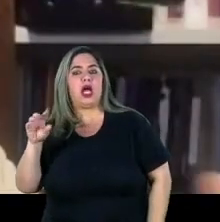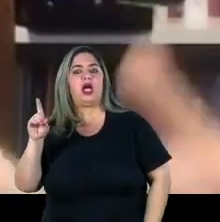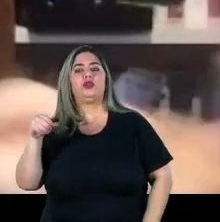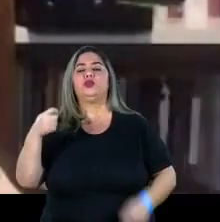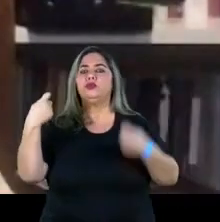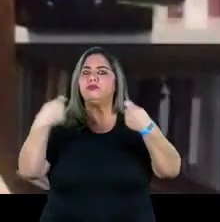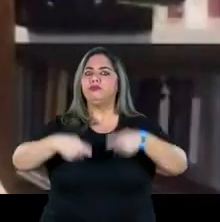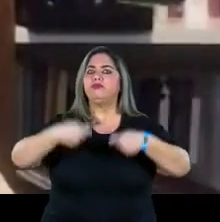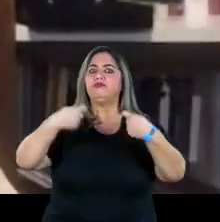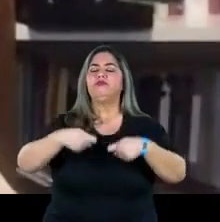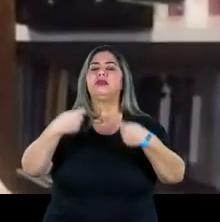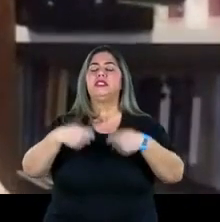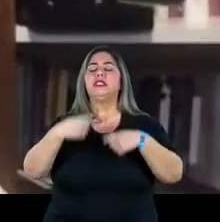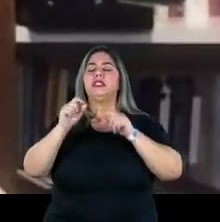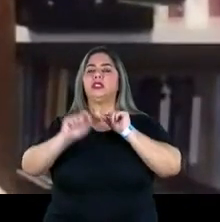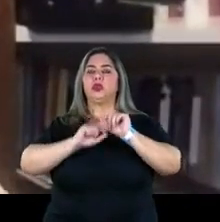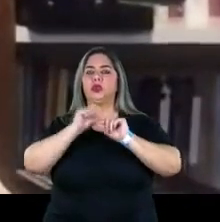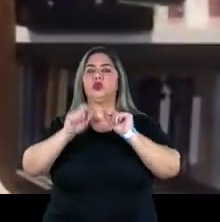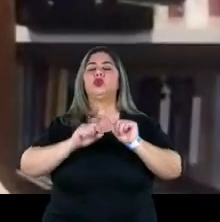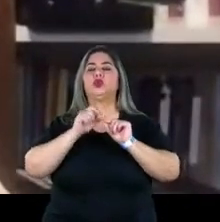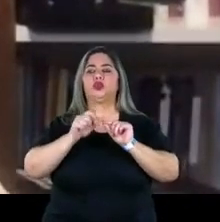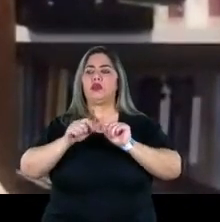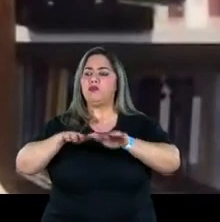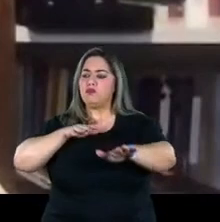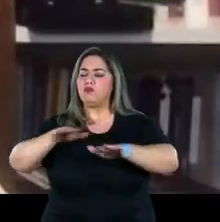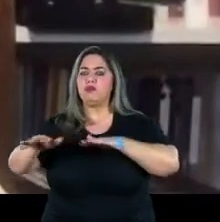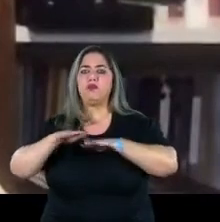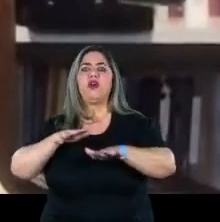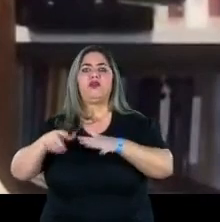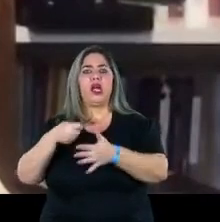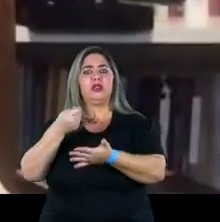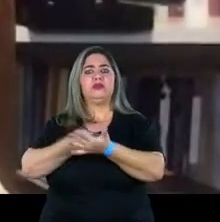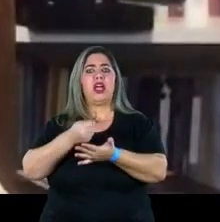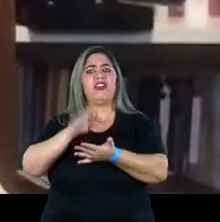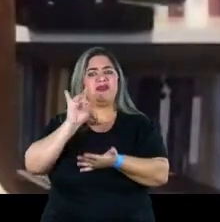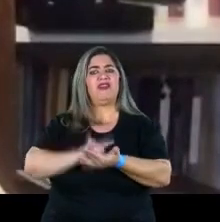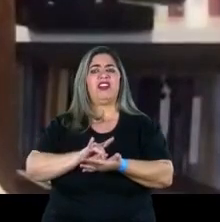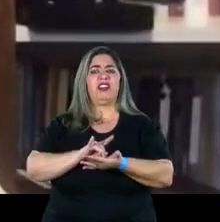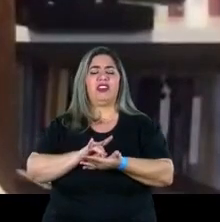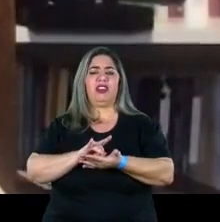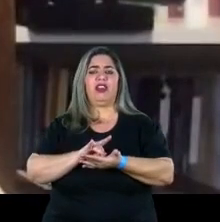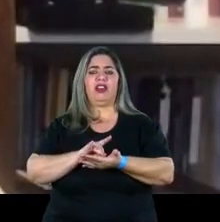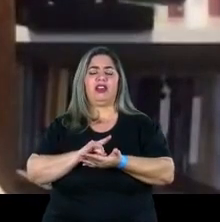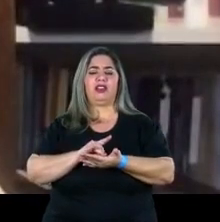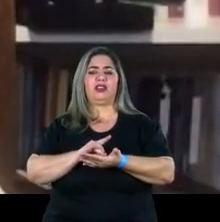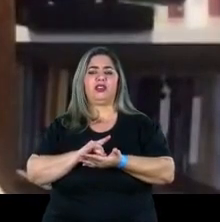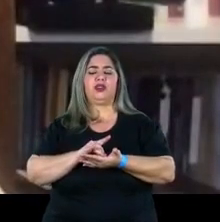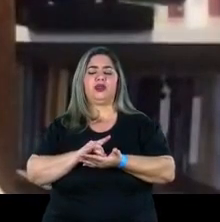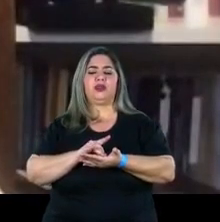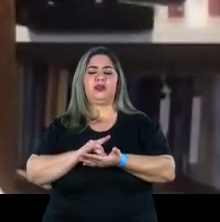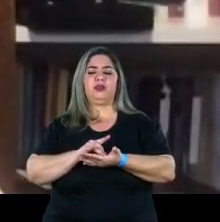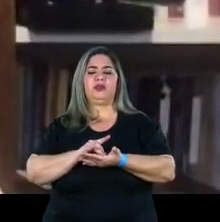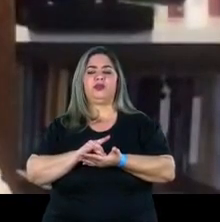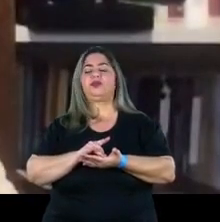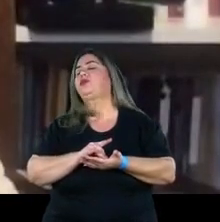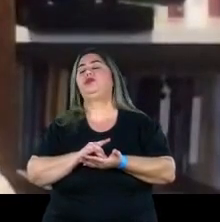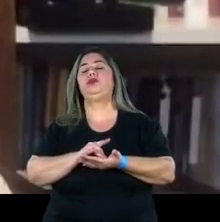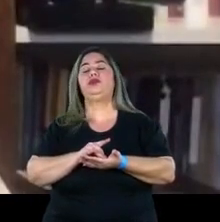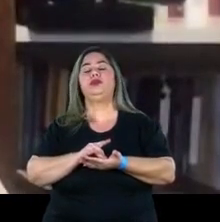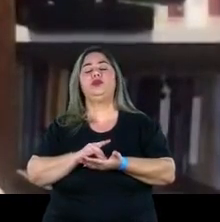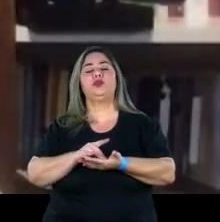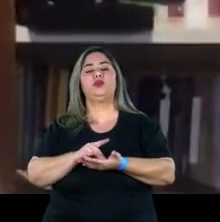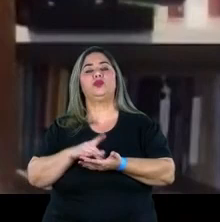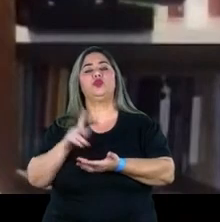conta disso através de ações efetivas. E o que foi colocado pelo